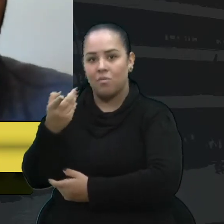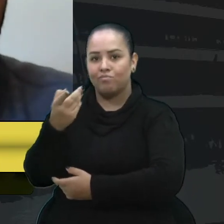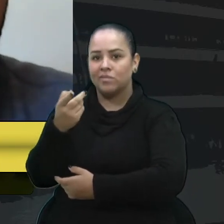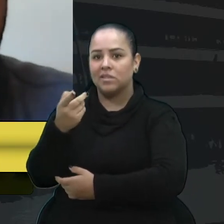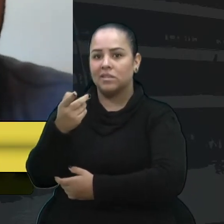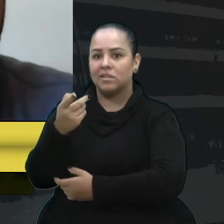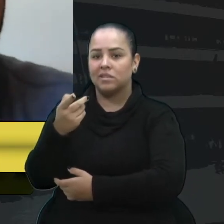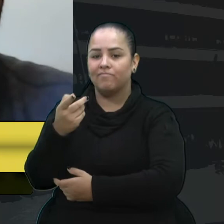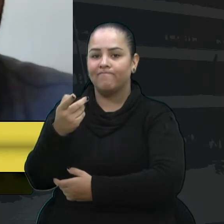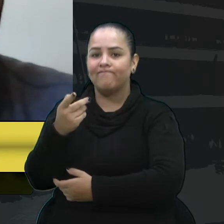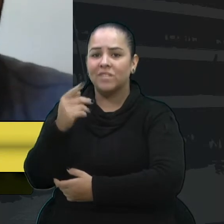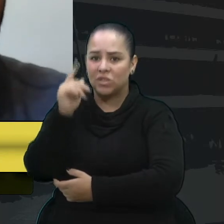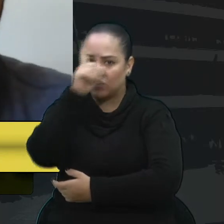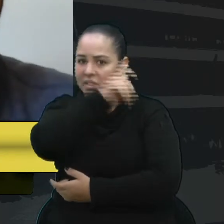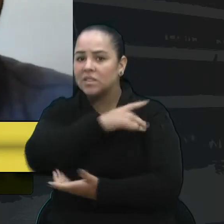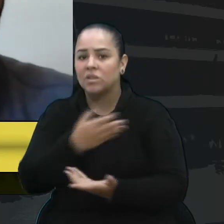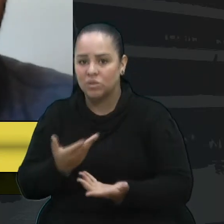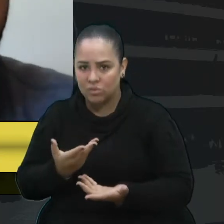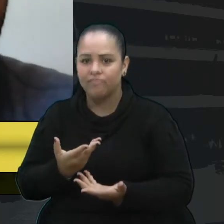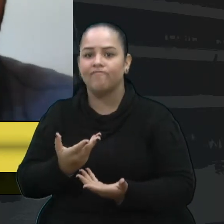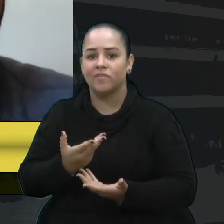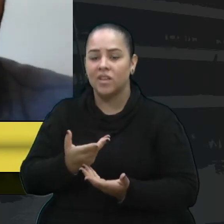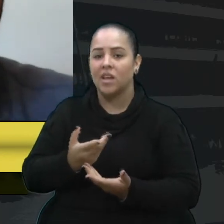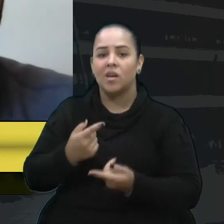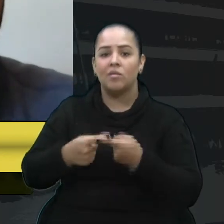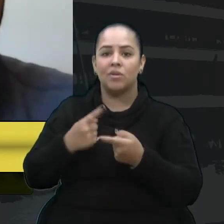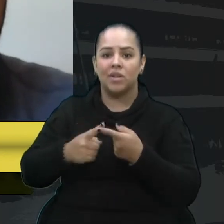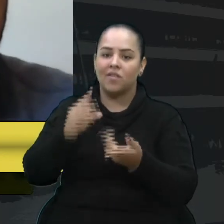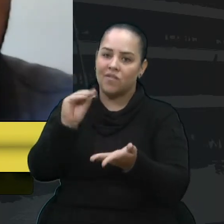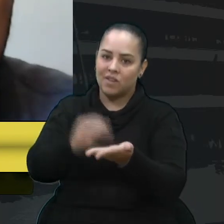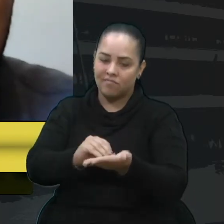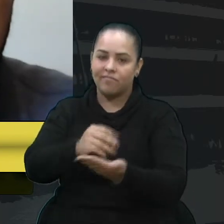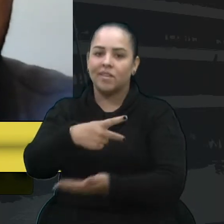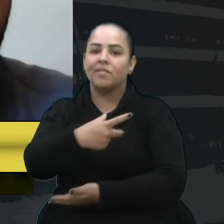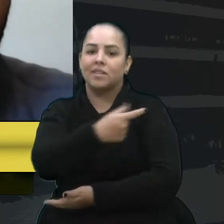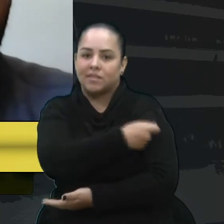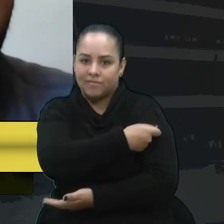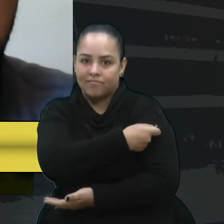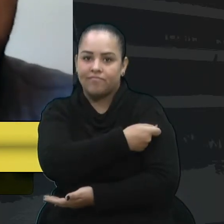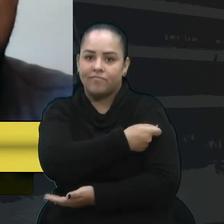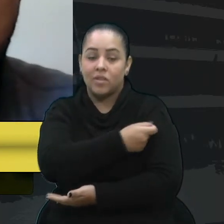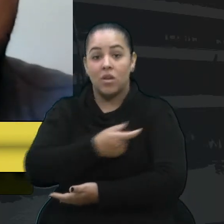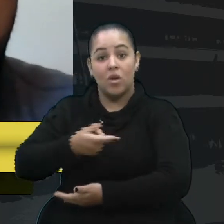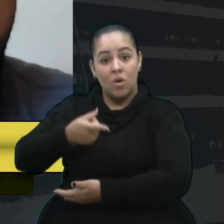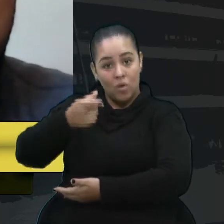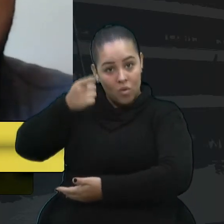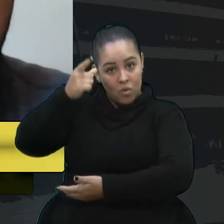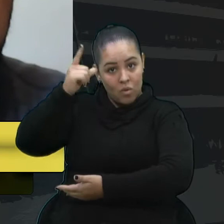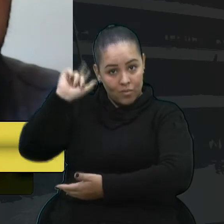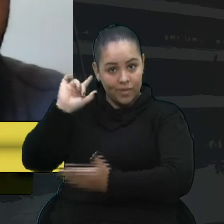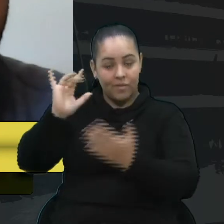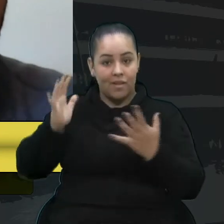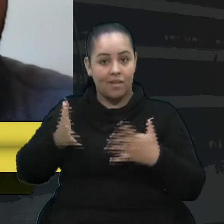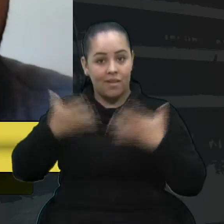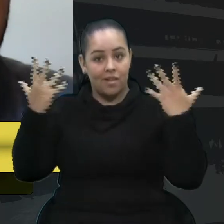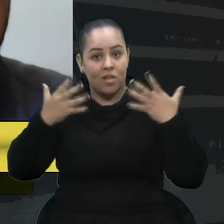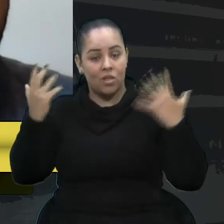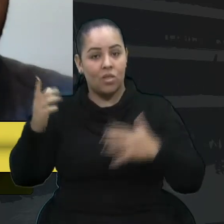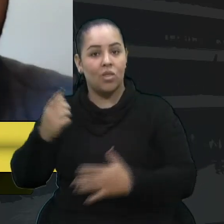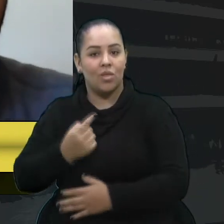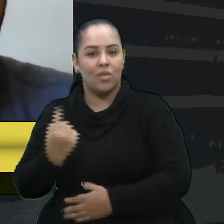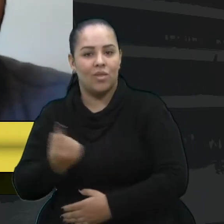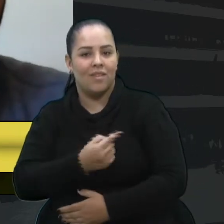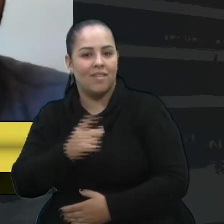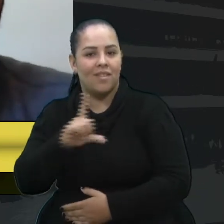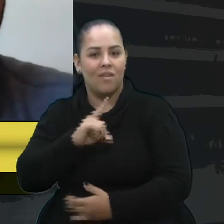enfim, isso tudo em razão da falta de vacinação. Ontem, né? Com alegria, nós recebemos a informação